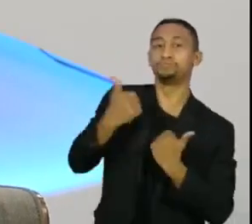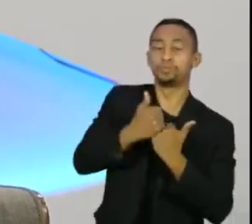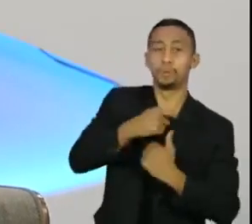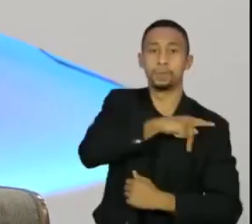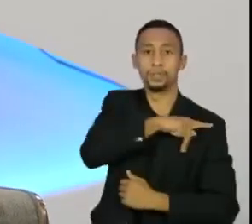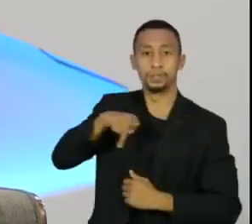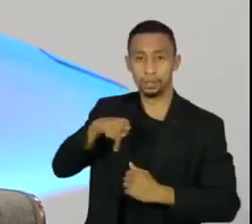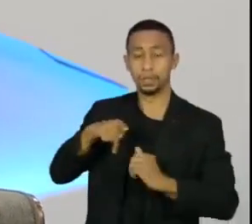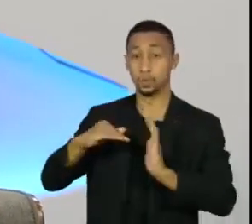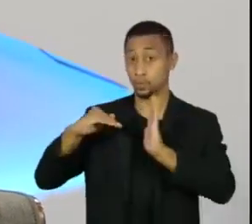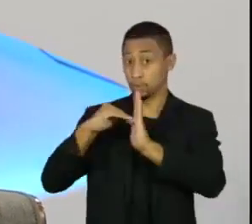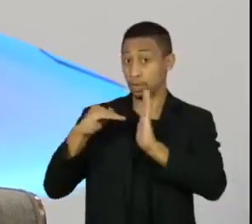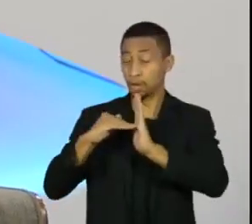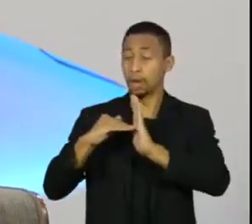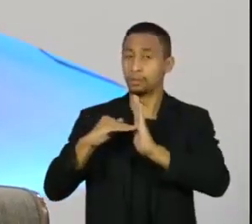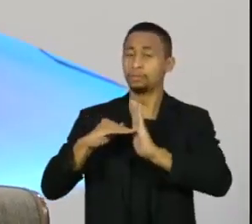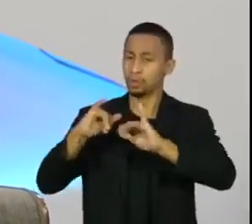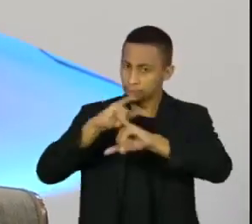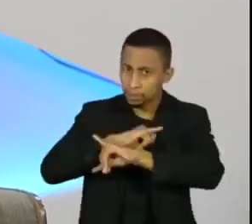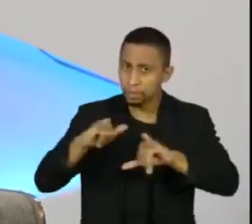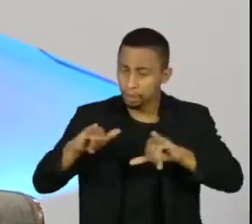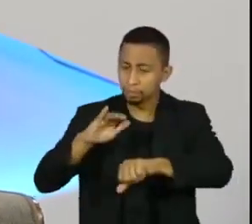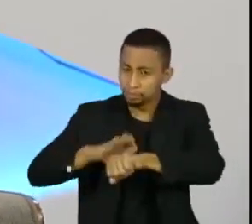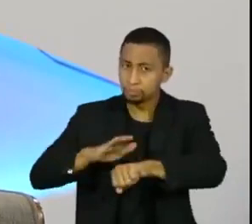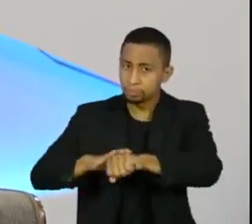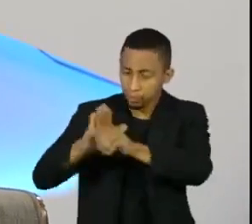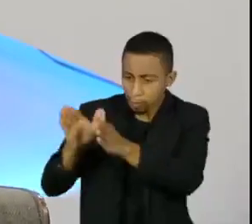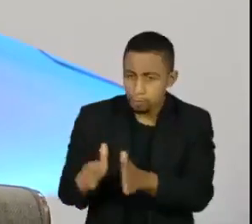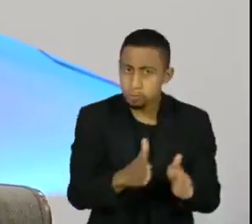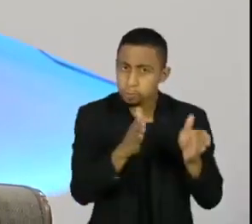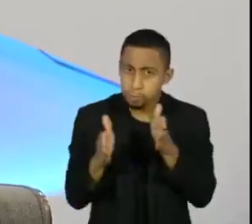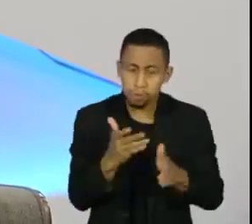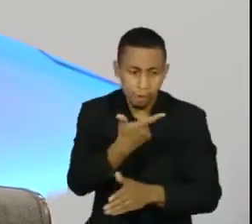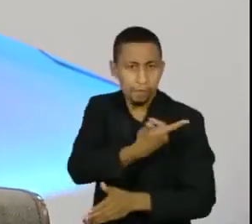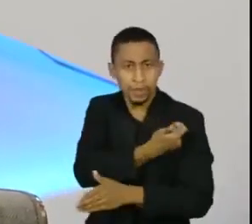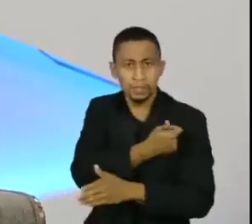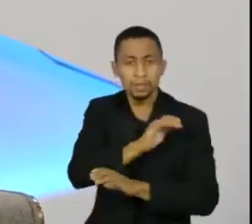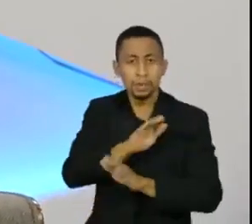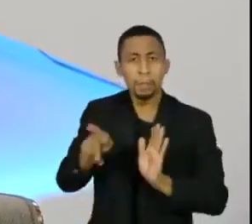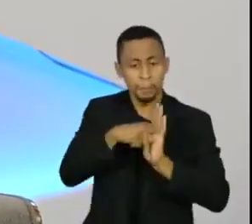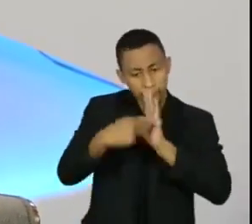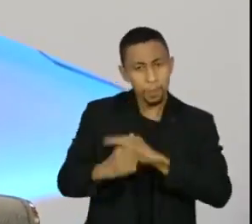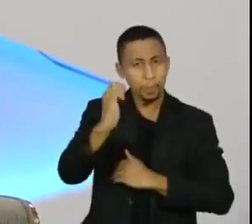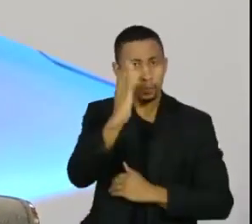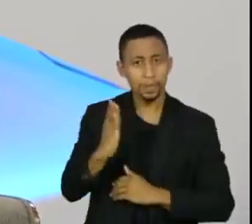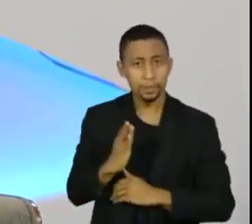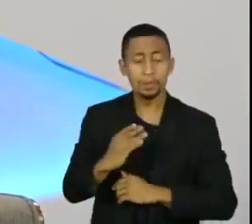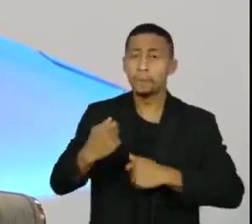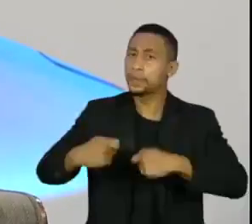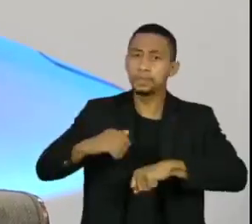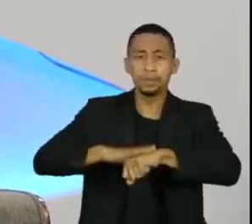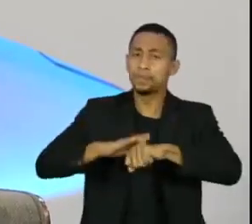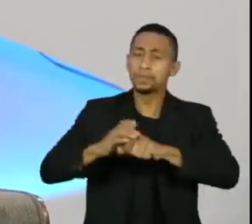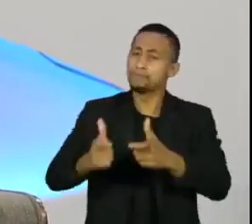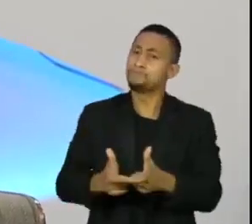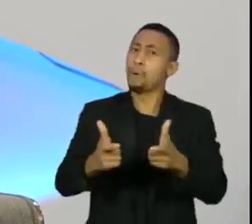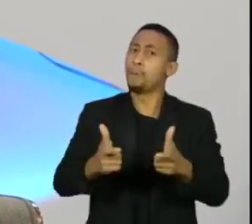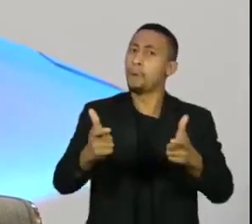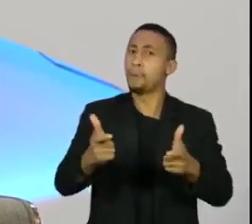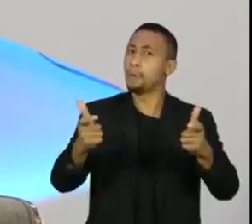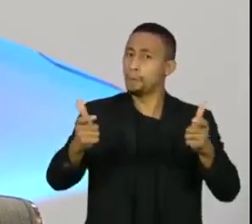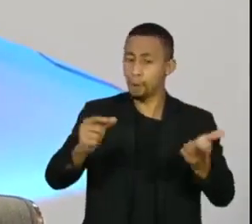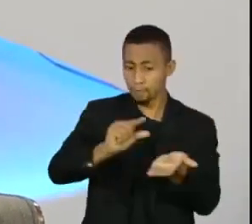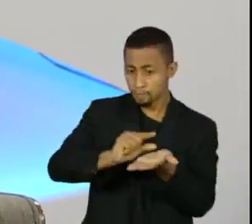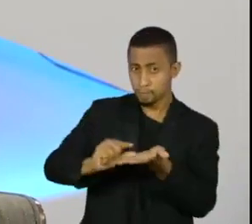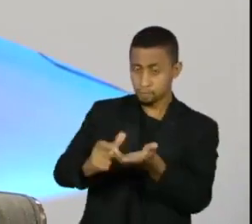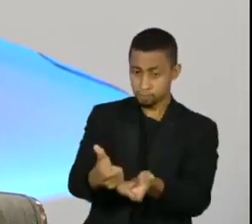a realidade de que o Brasil produz vacina e que nós temos que permitir o aumento da escala de produção da vacina e de aquisição de vacinas